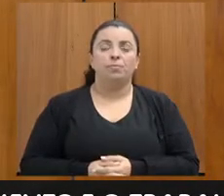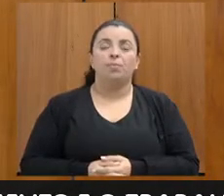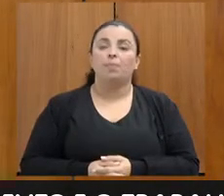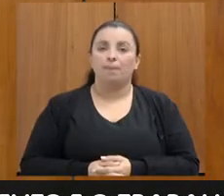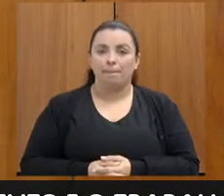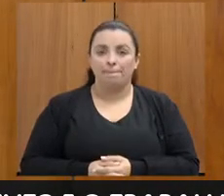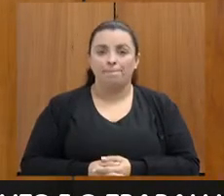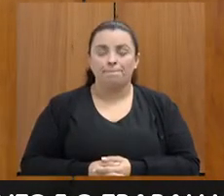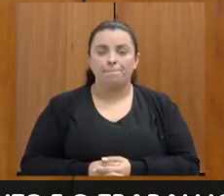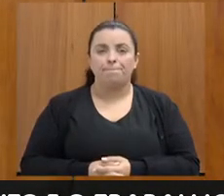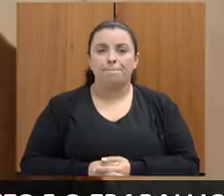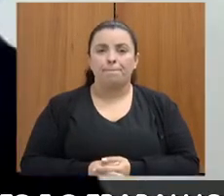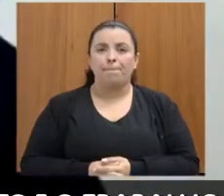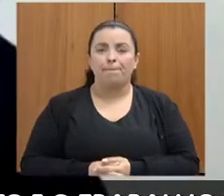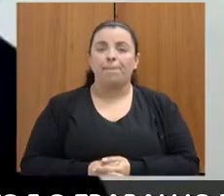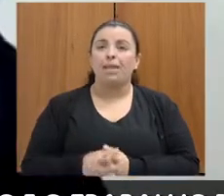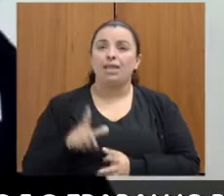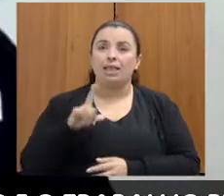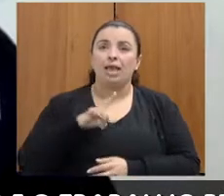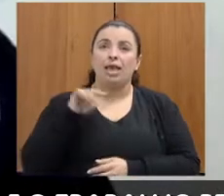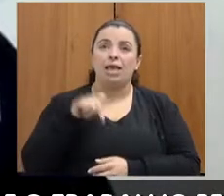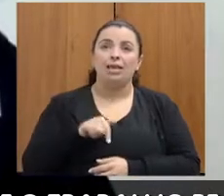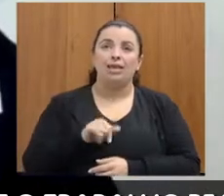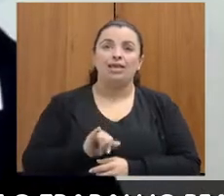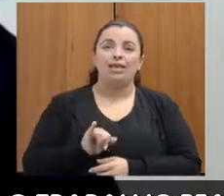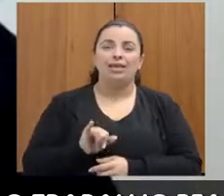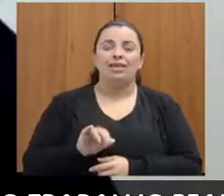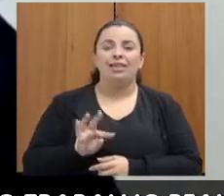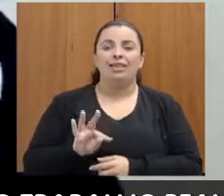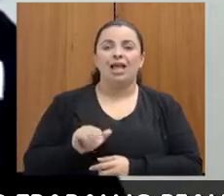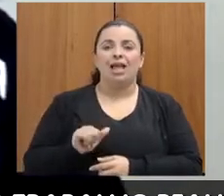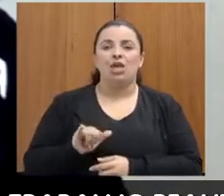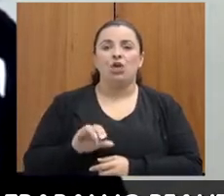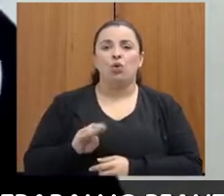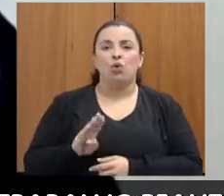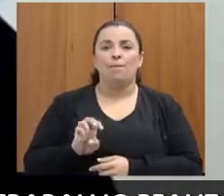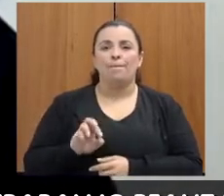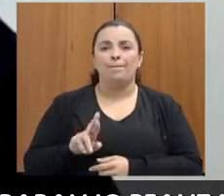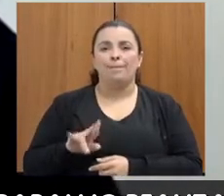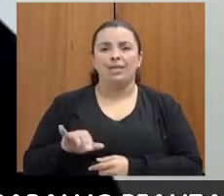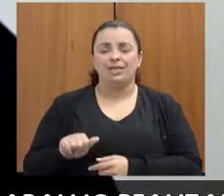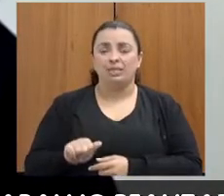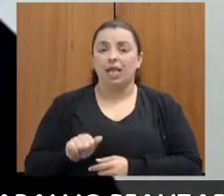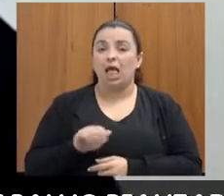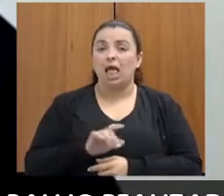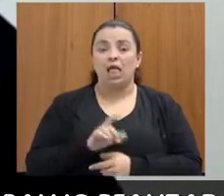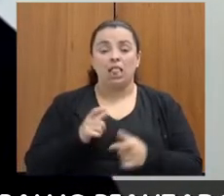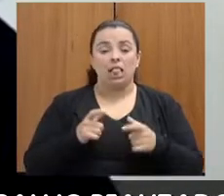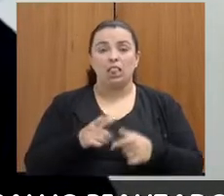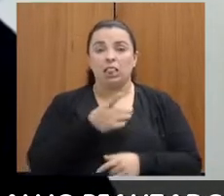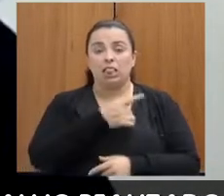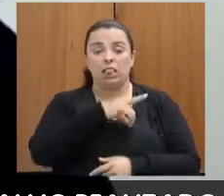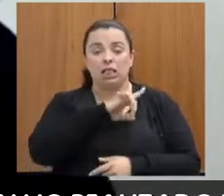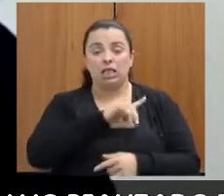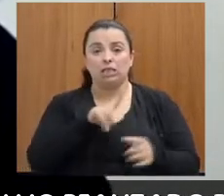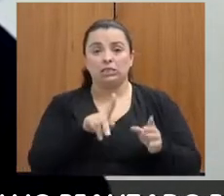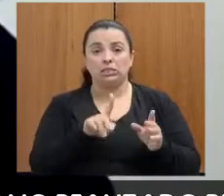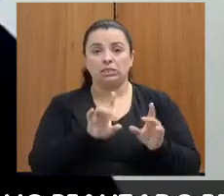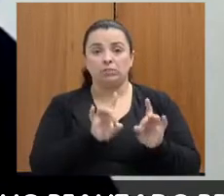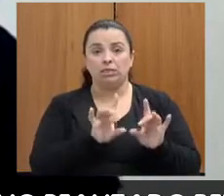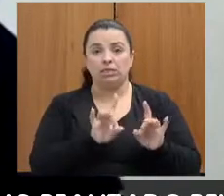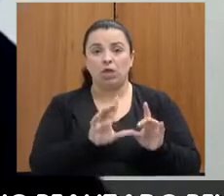Apesar de aqui de Itaiobeiras a gente não ter uma DEAN, como eu falei no início, foi de